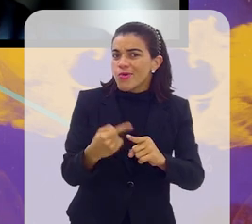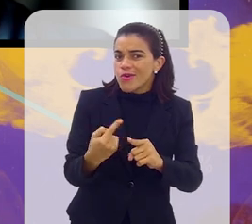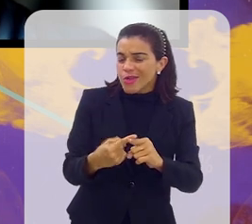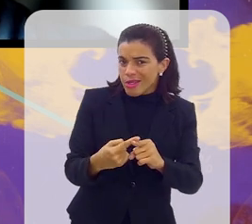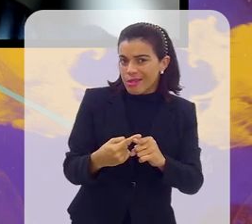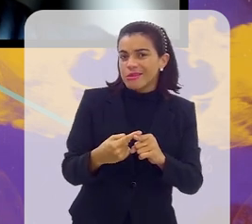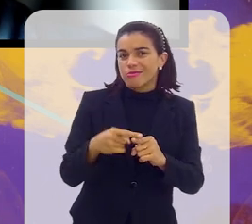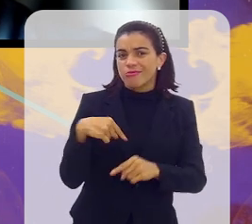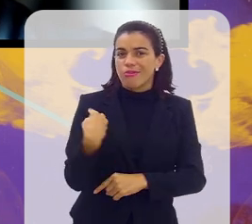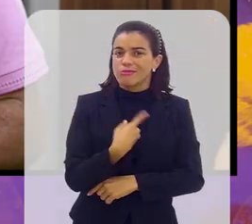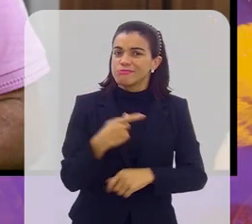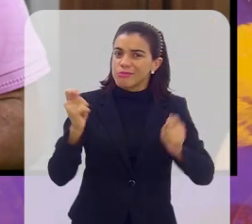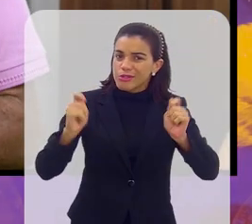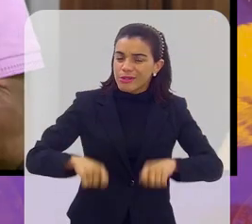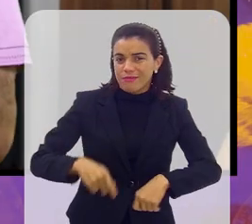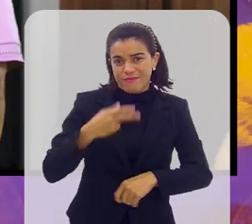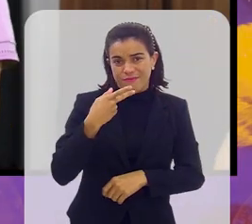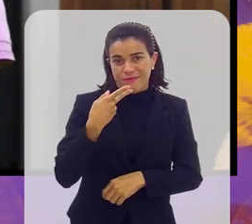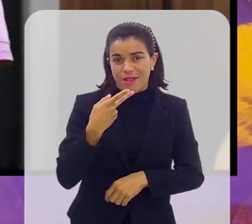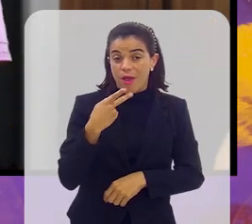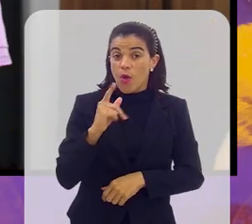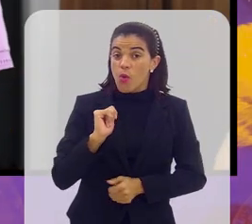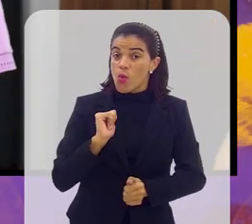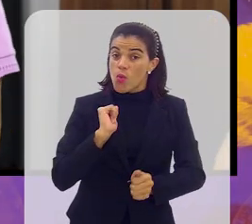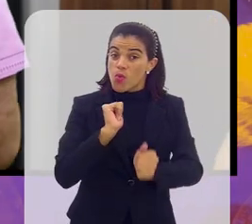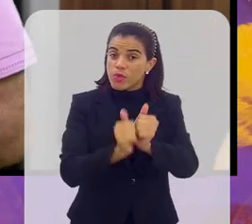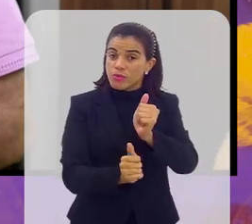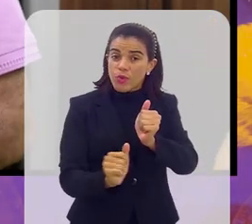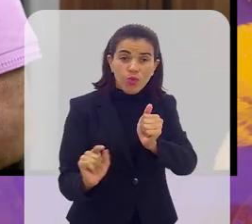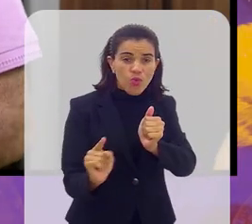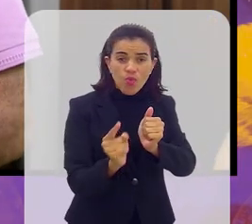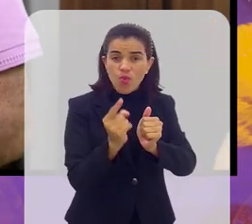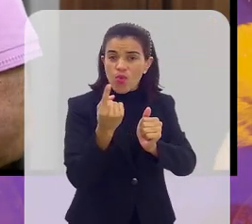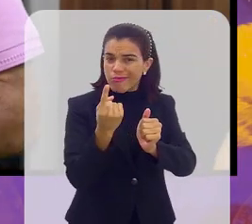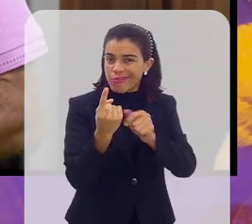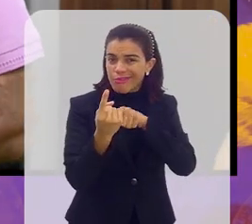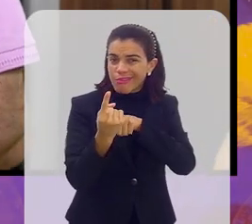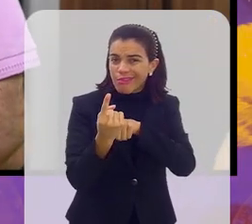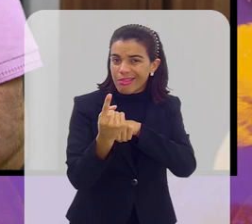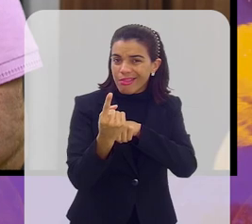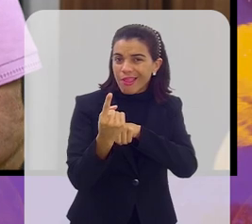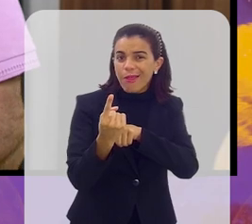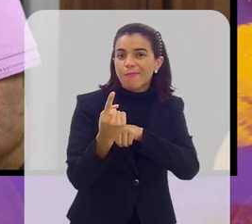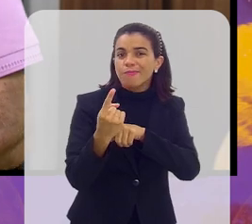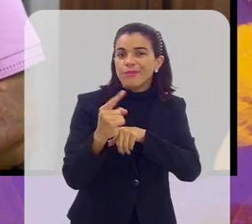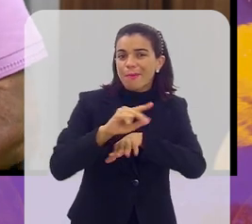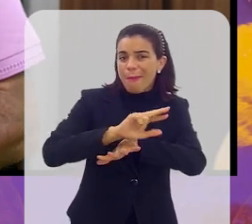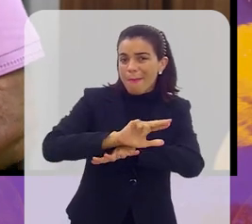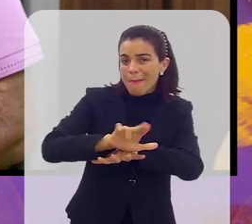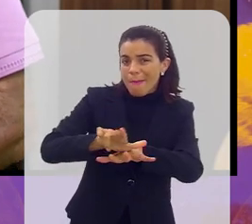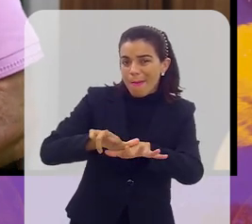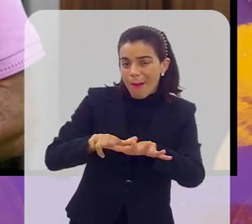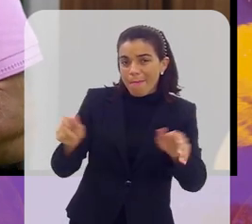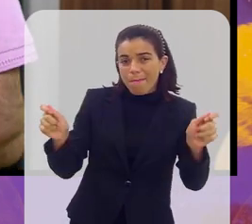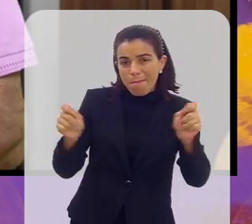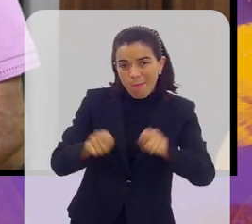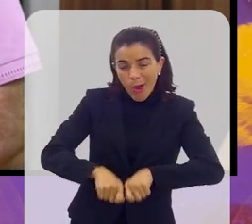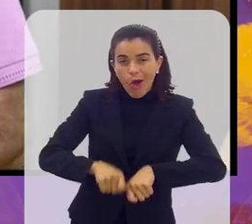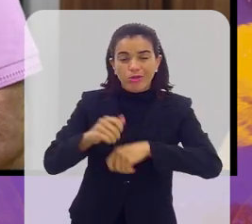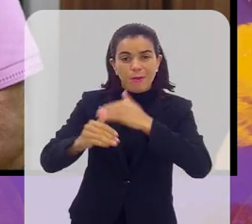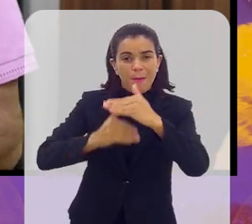contas, a gente pode dizer que o esporte une os povos. E com o esporte, a gente também pode ter o